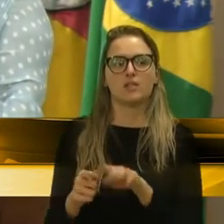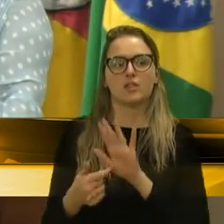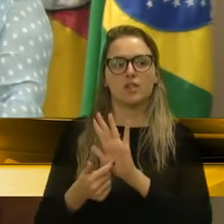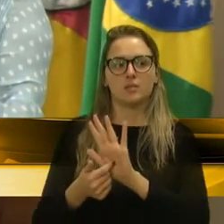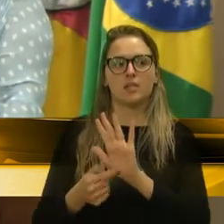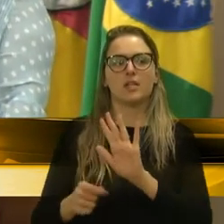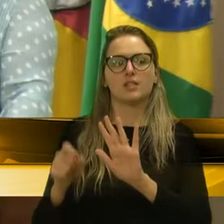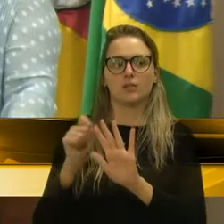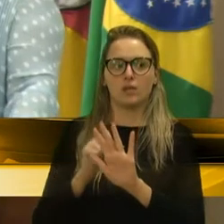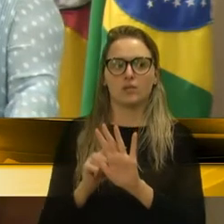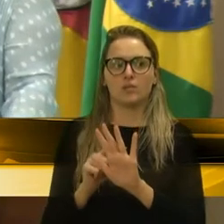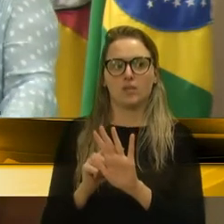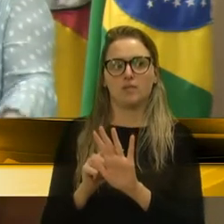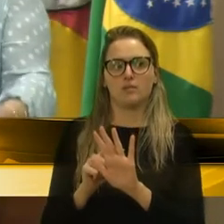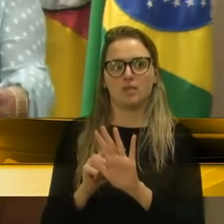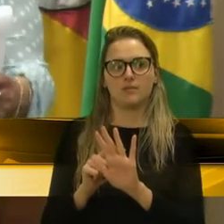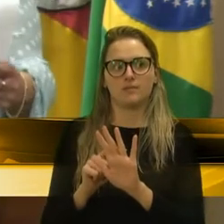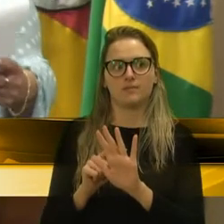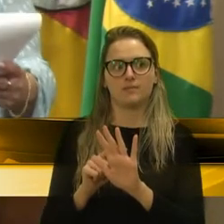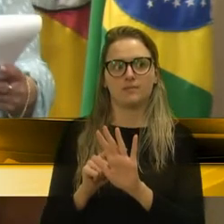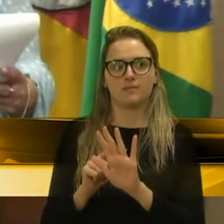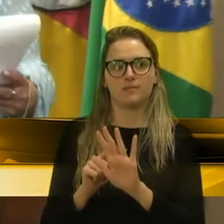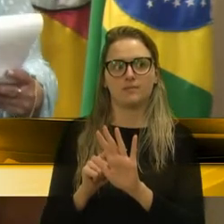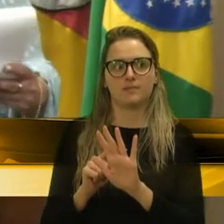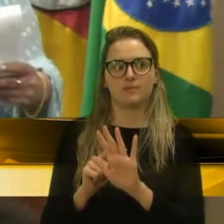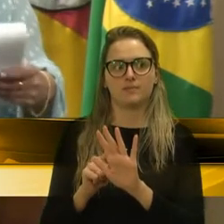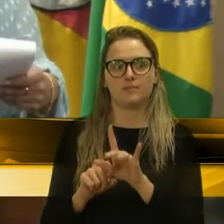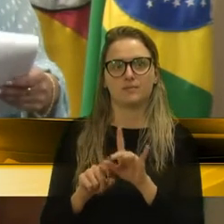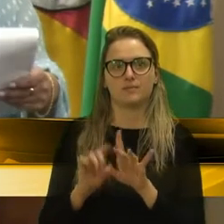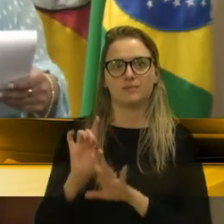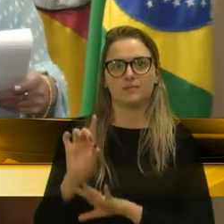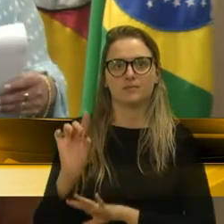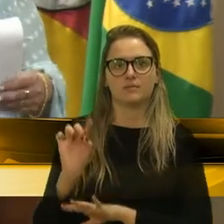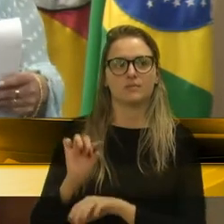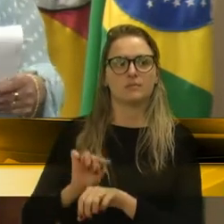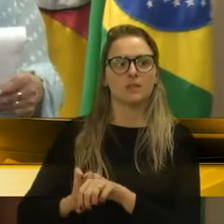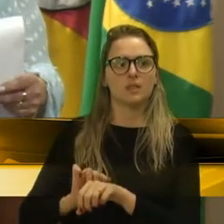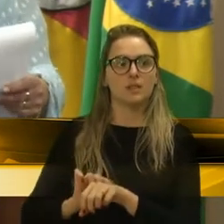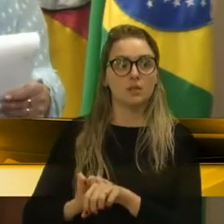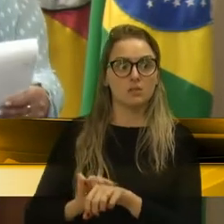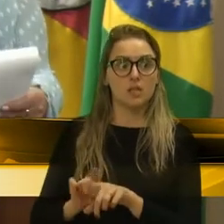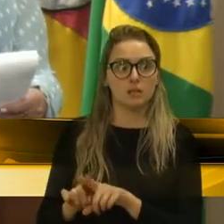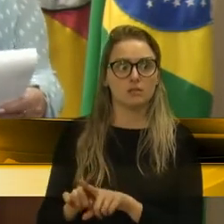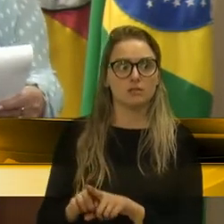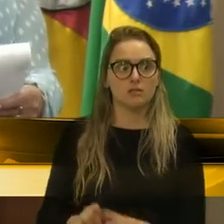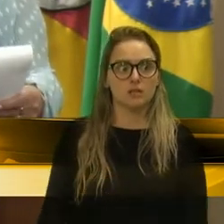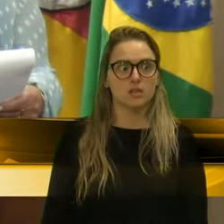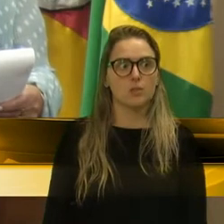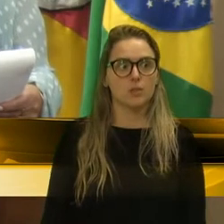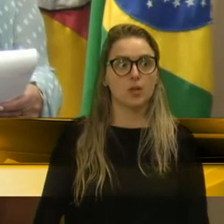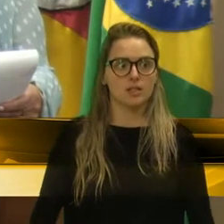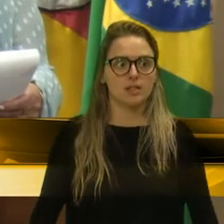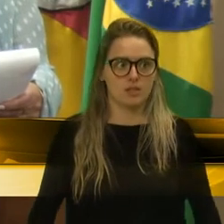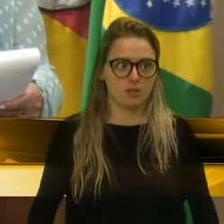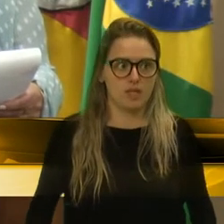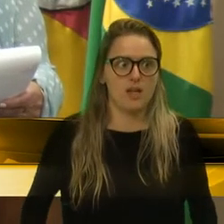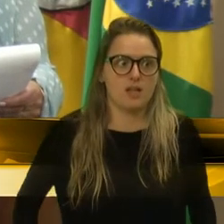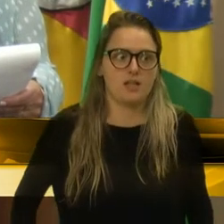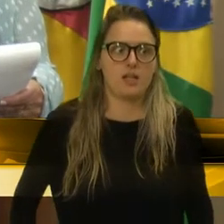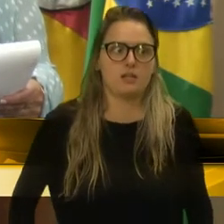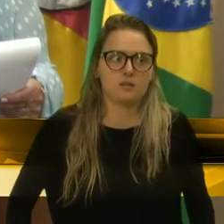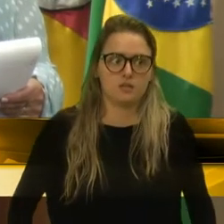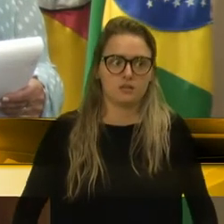nem a saúde... Permite a parte, o senhor da classe. Só um minutinho, já vou conceder. Eu quero dizer assim,